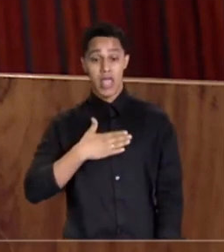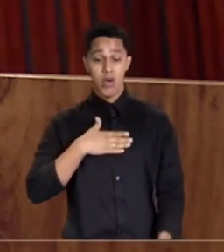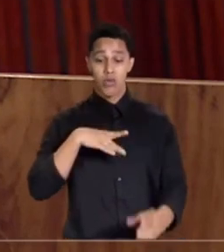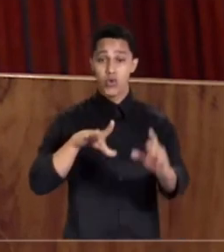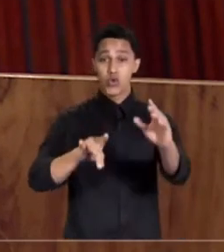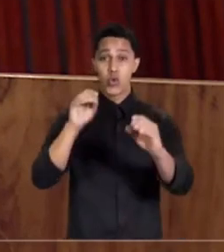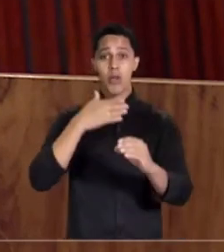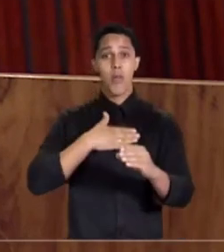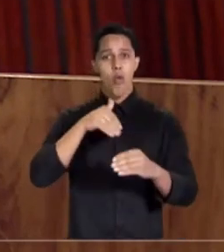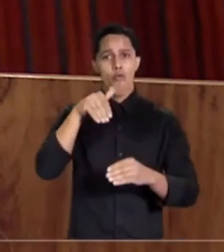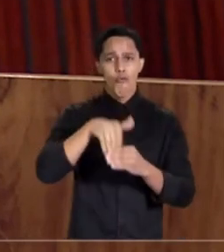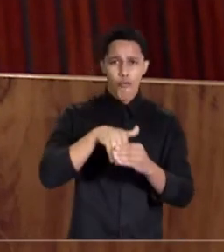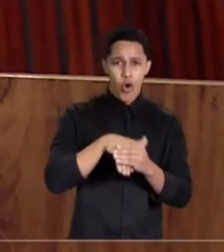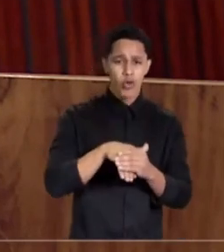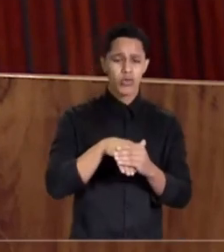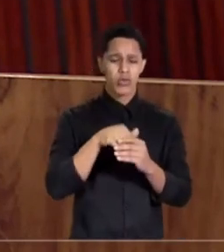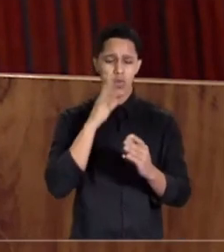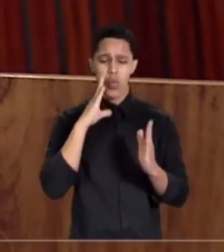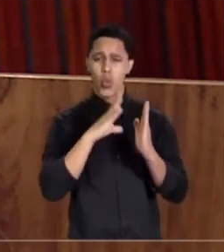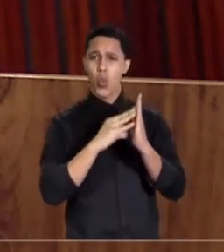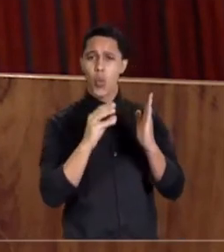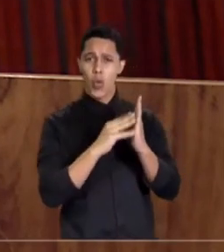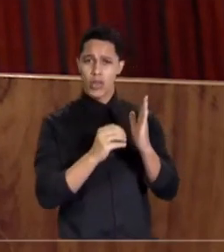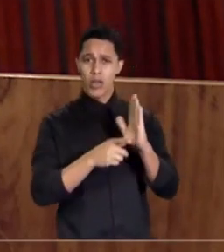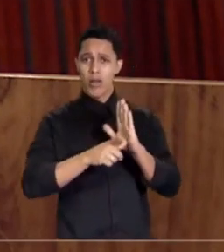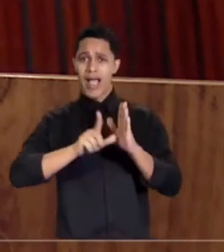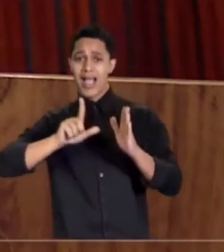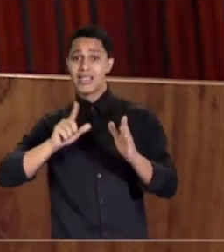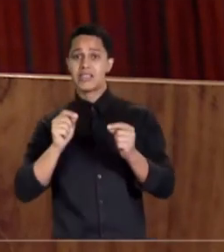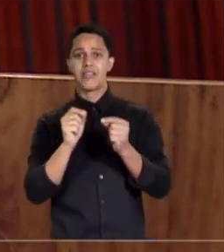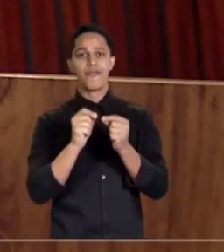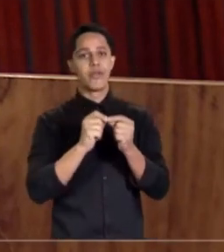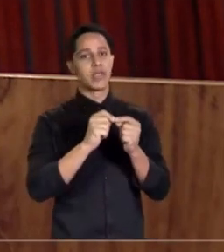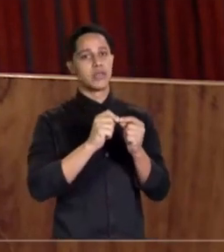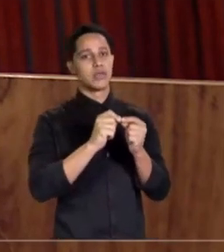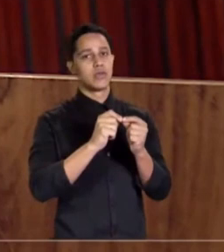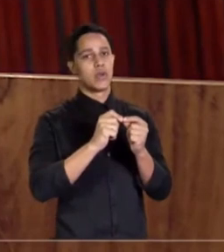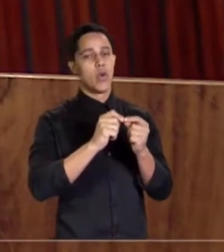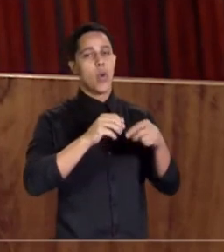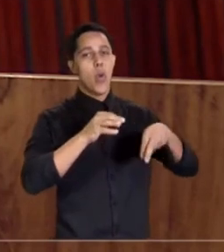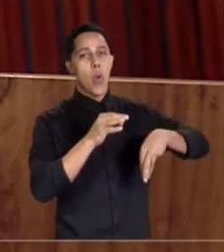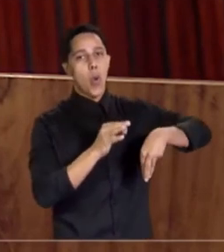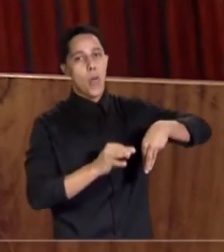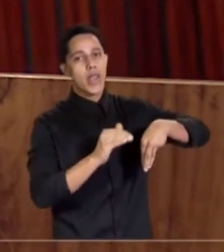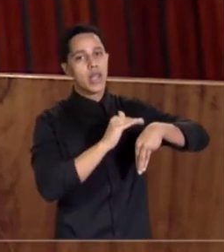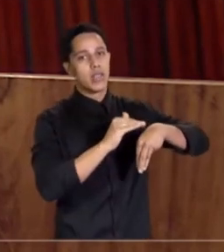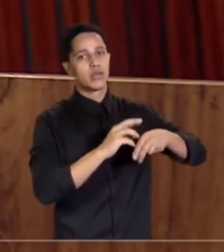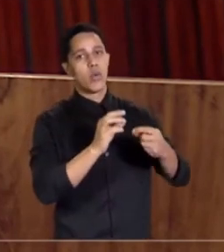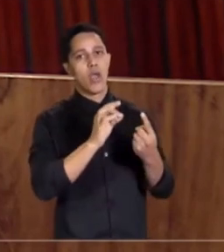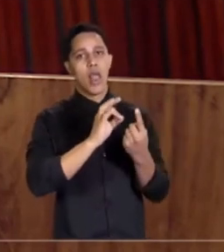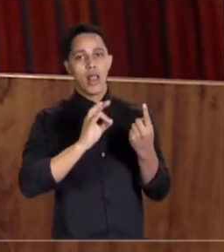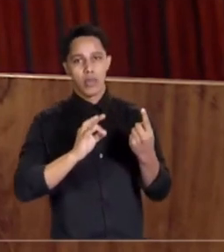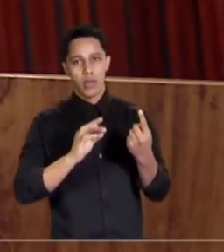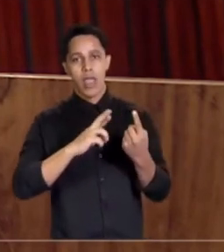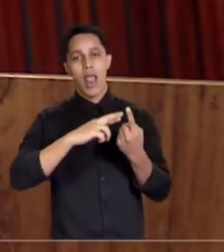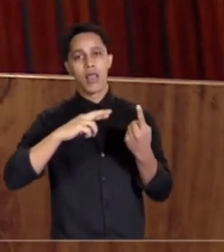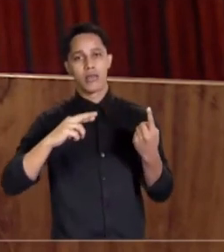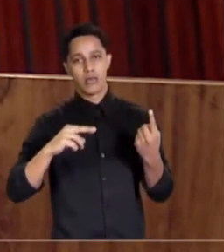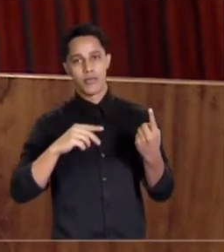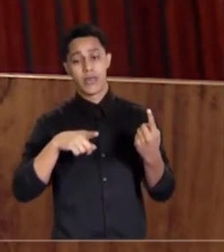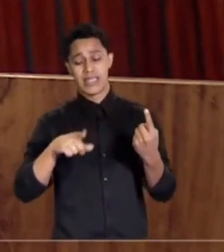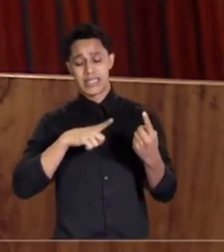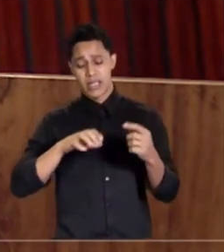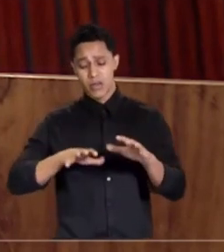traçado desde a exposição feita pelo ministro relator. Esta é uma ação de investigação judicial